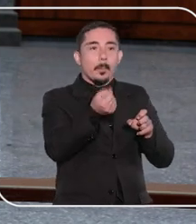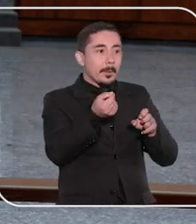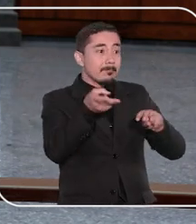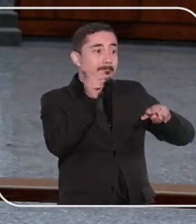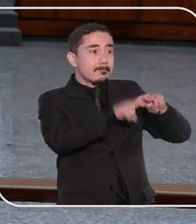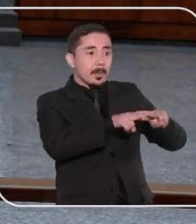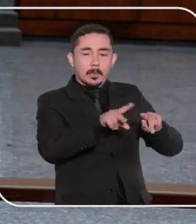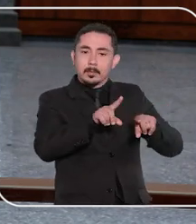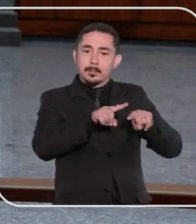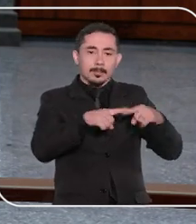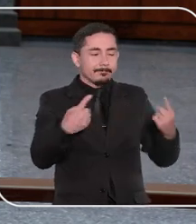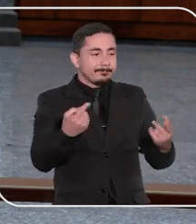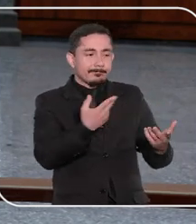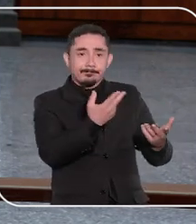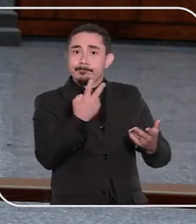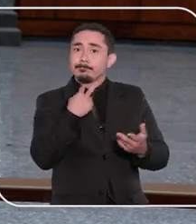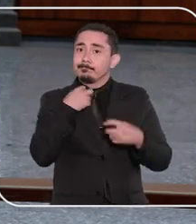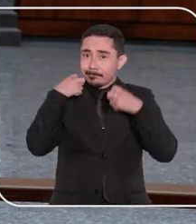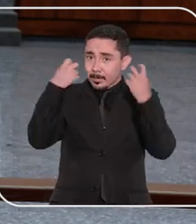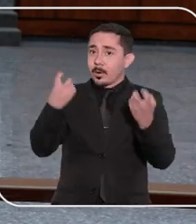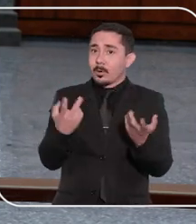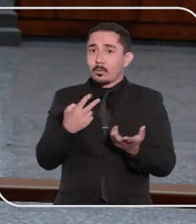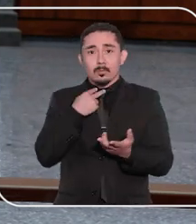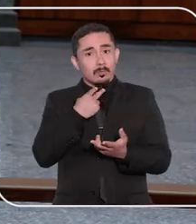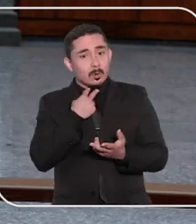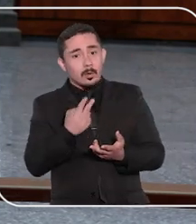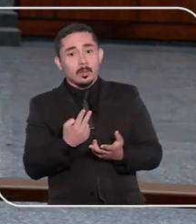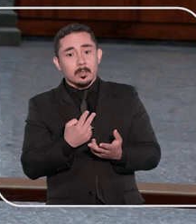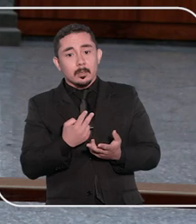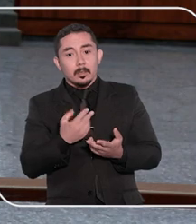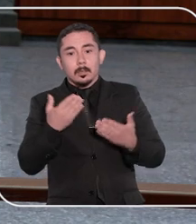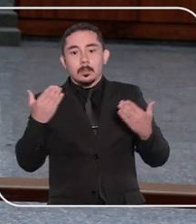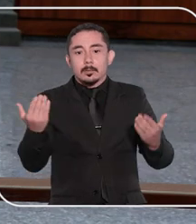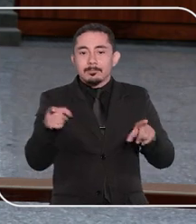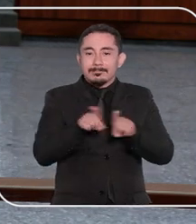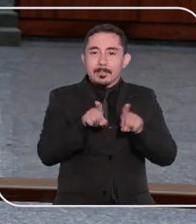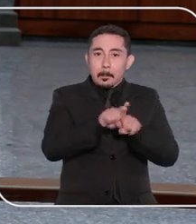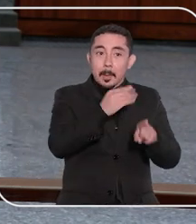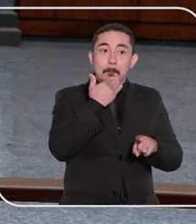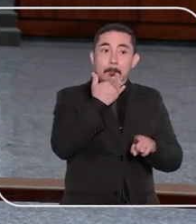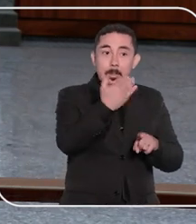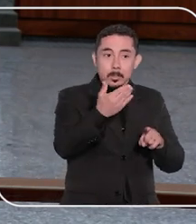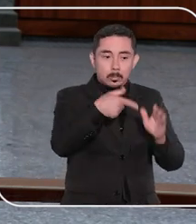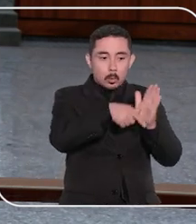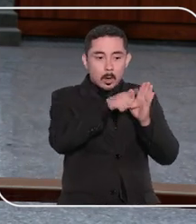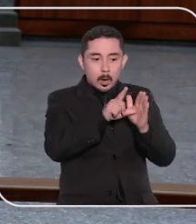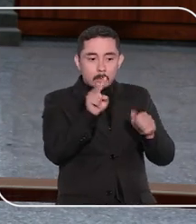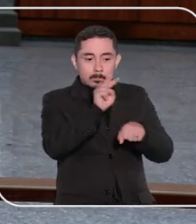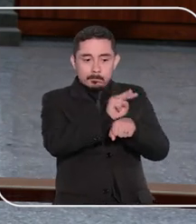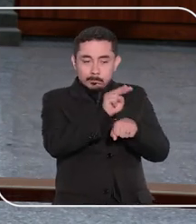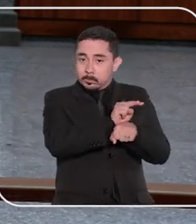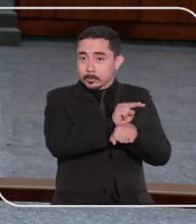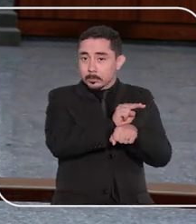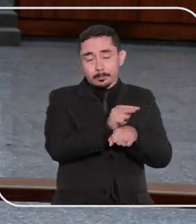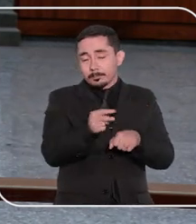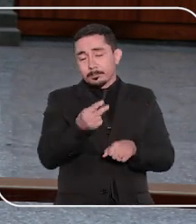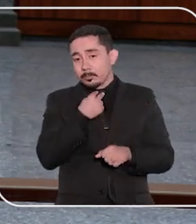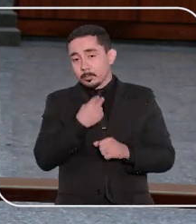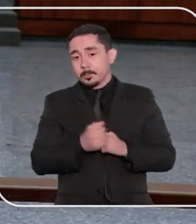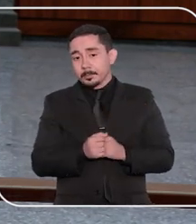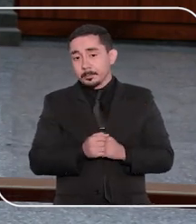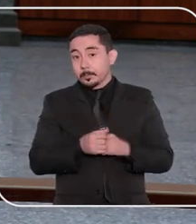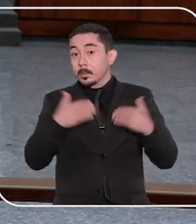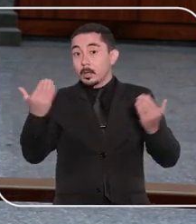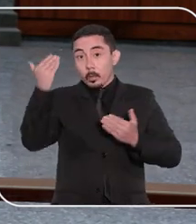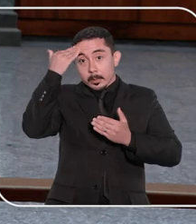com a privação da liberdade, assim como os requisitos que autorizam a concessão do pedido de liminar. Por fim,